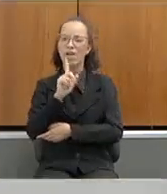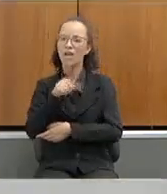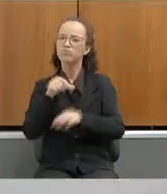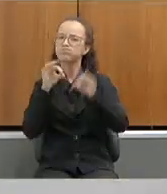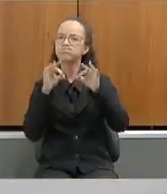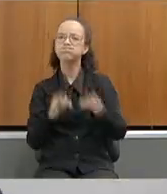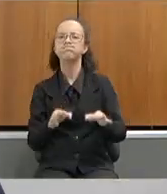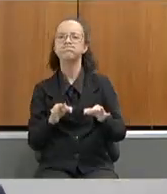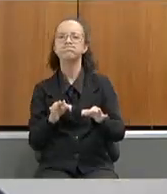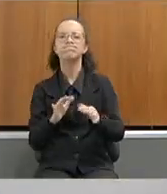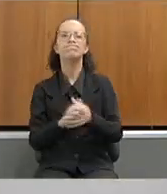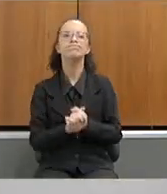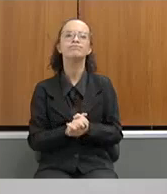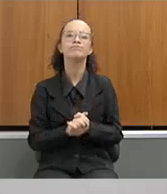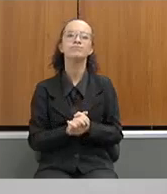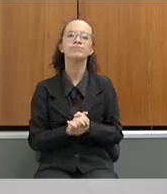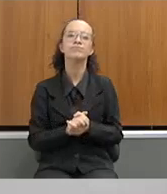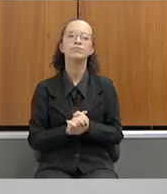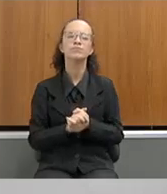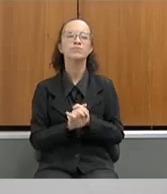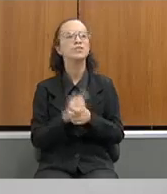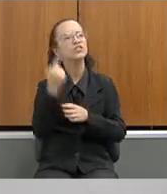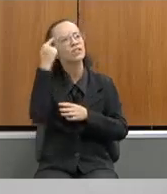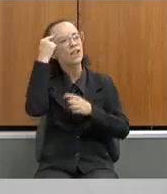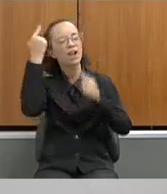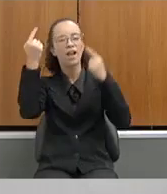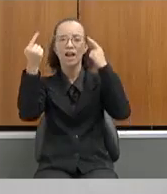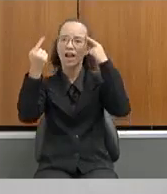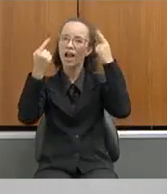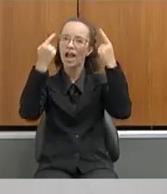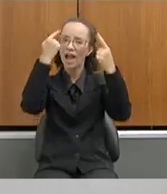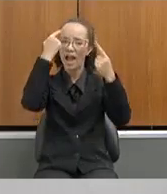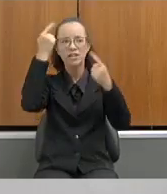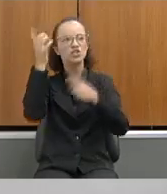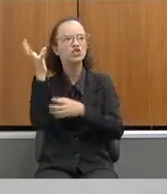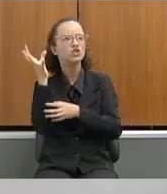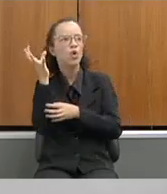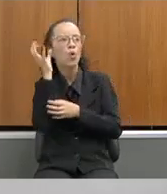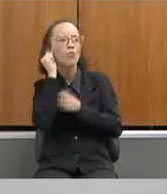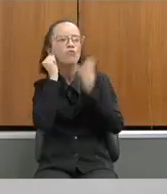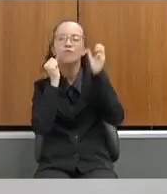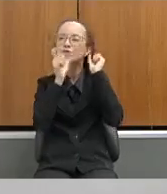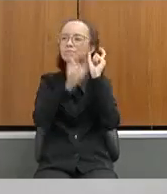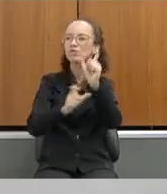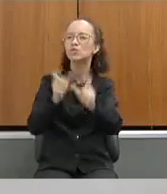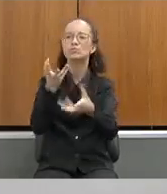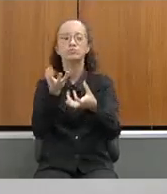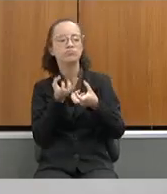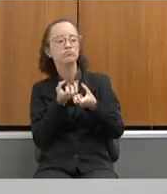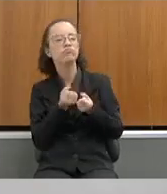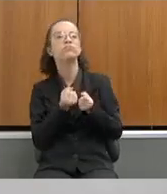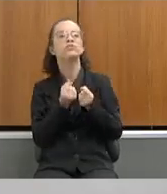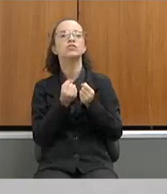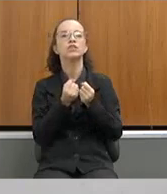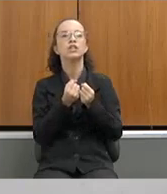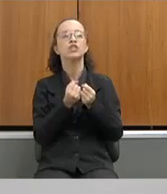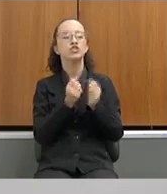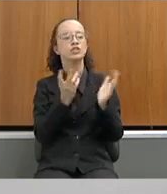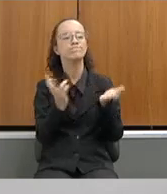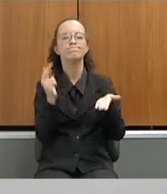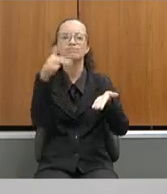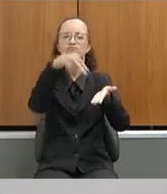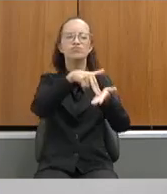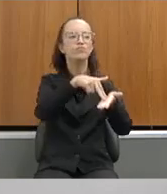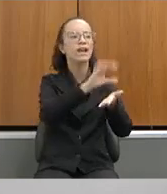É um colorário de tantas ideias, de ouvir pessoas, de viajar, acompanhar escola por escola,